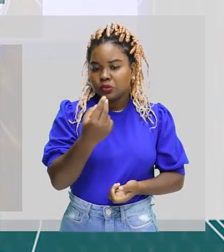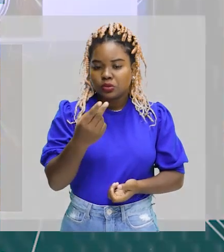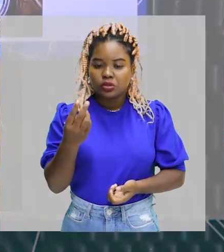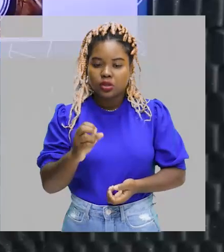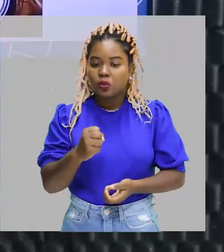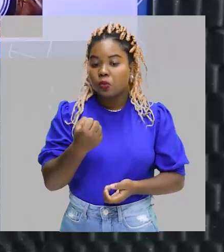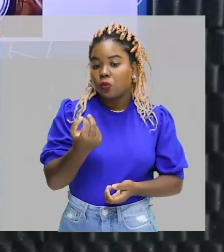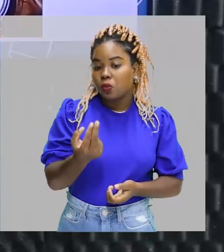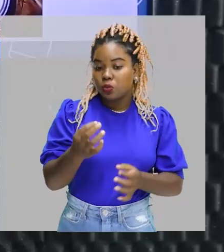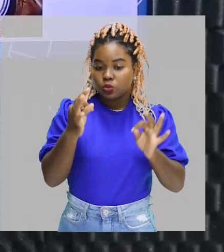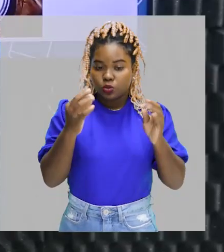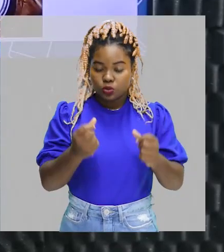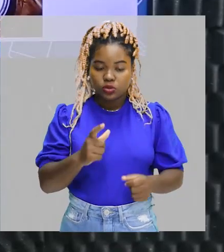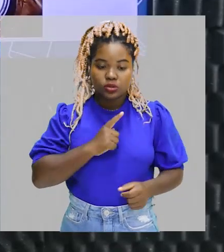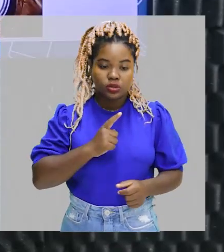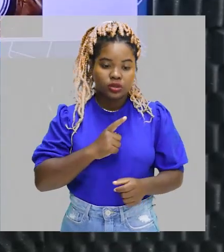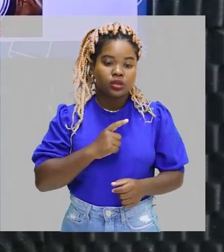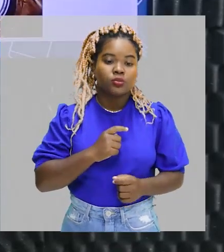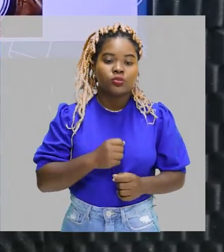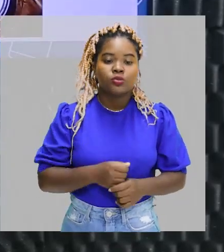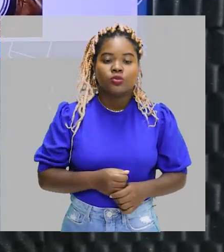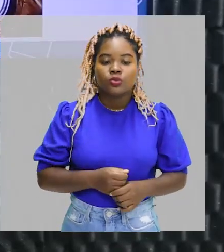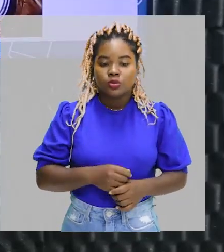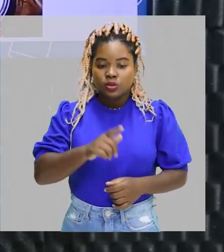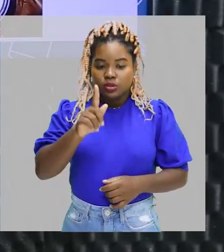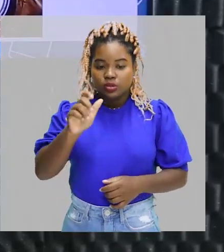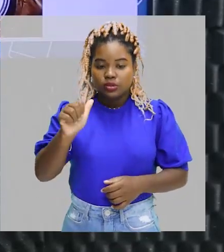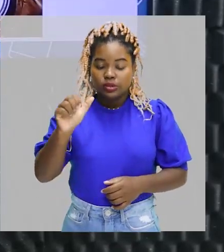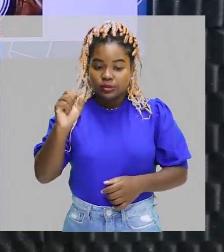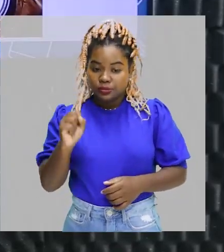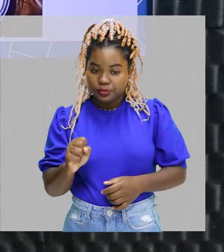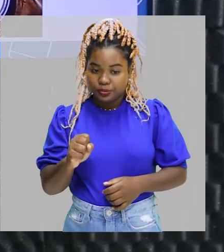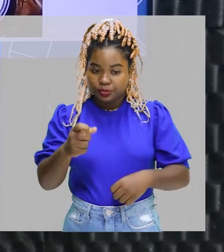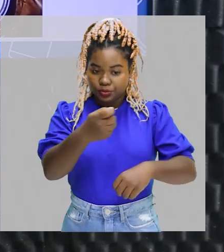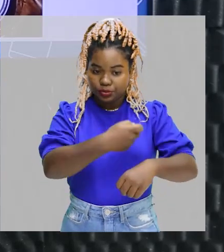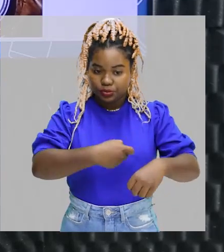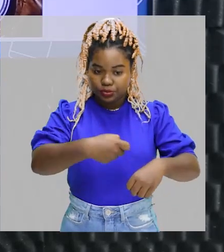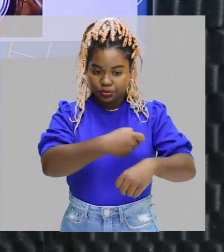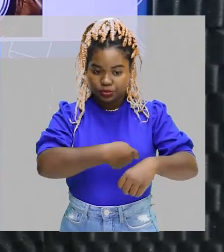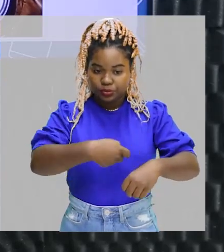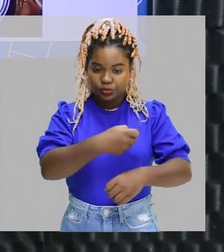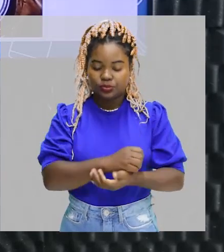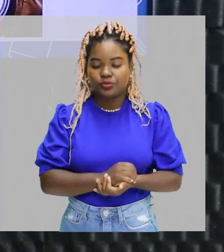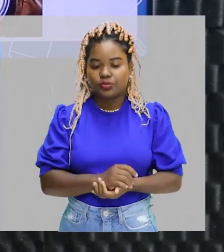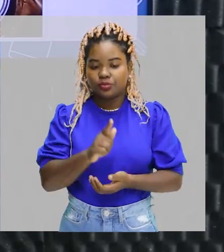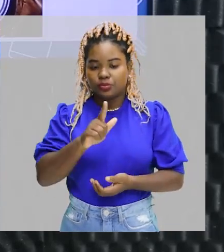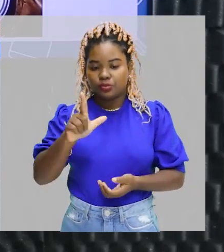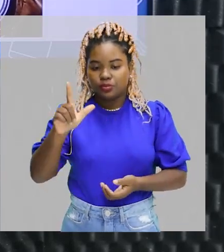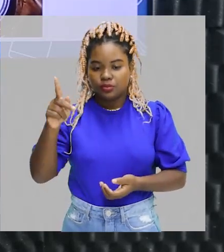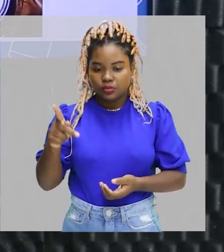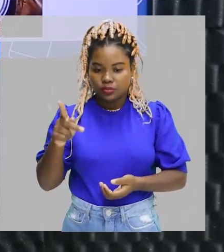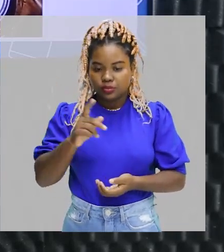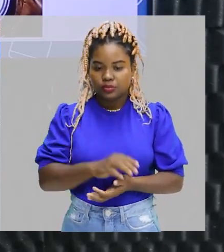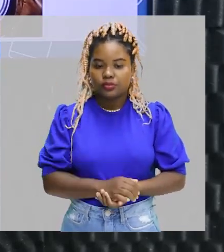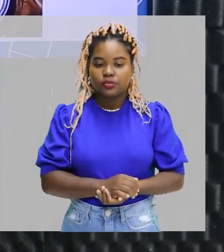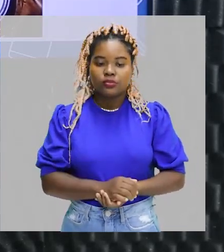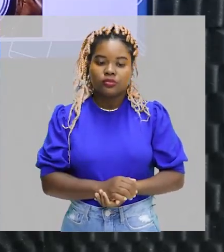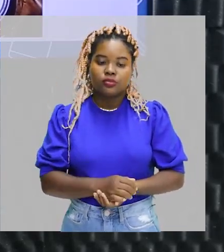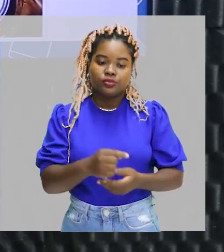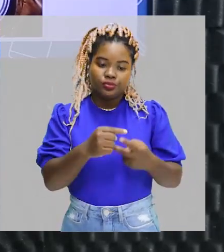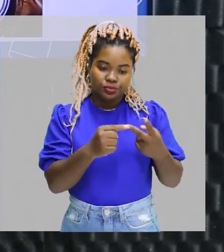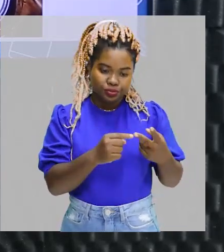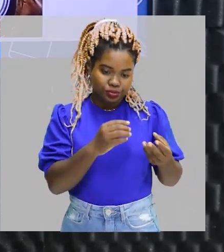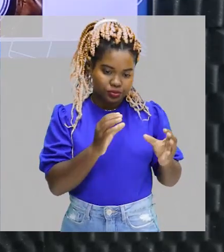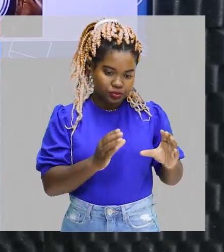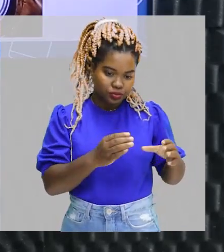Nós temos aqui o gás de cozinha, certo? O famoso GLP. O gás de cozinha, eu tenho dois compostos. Ele é uma